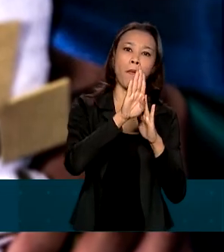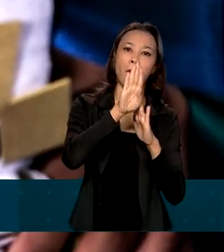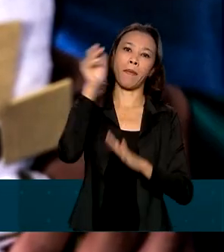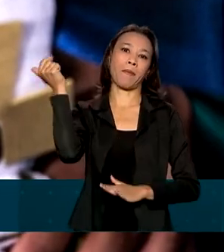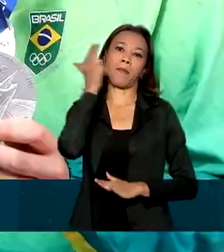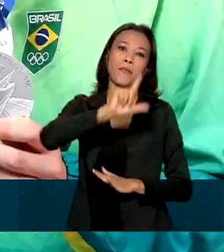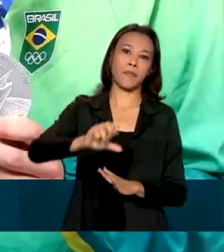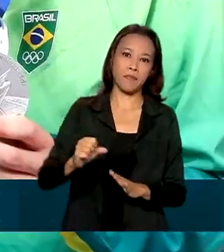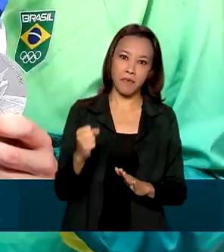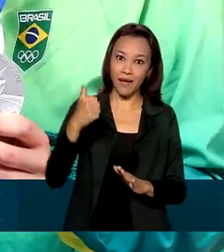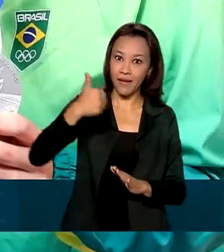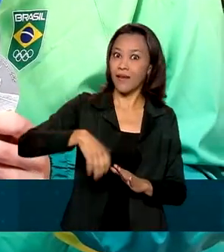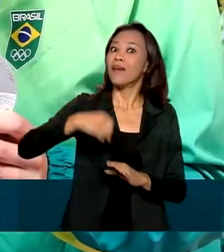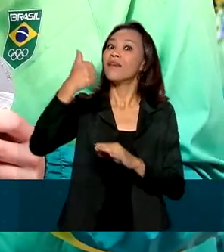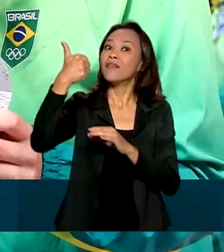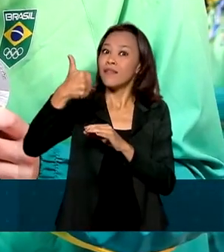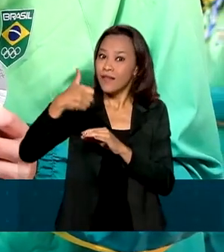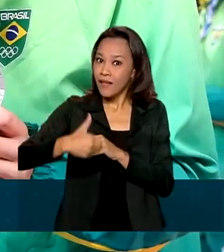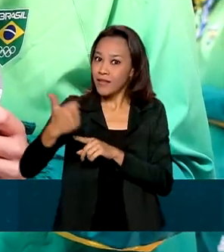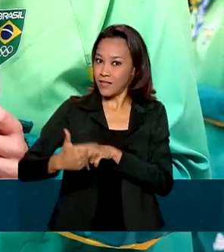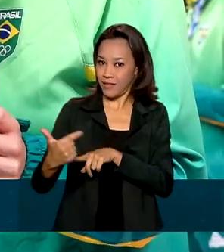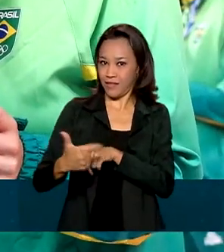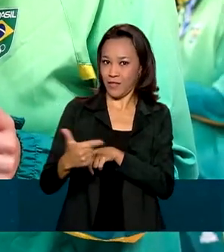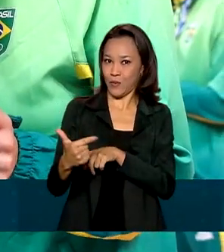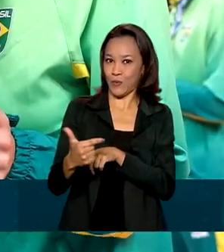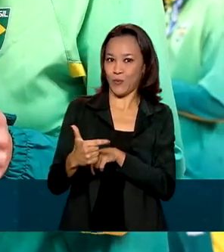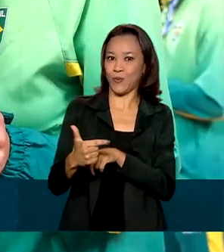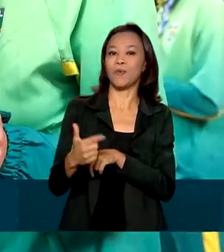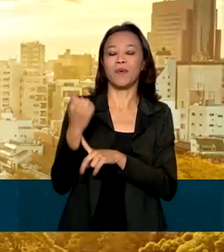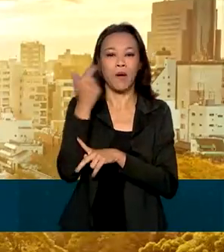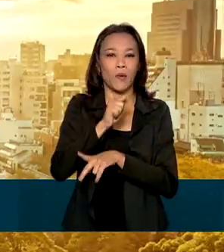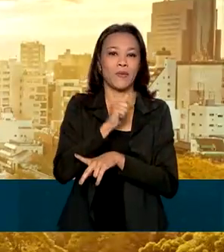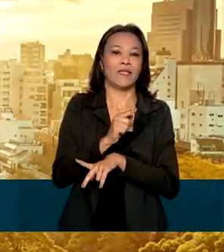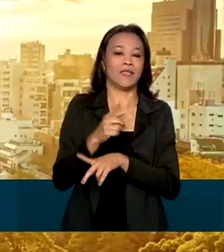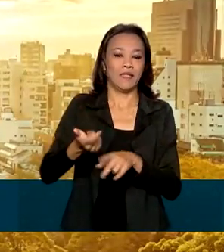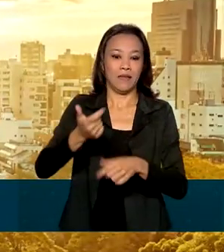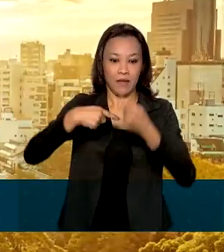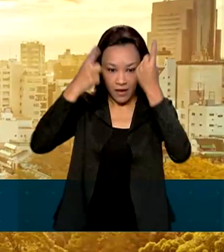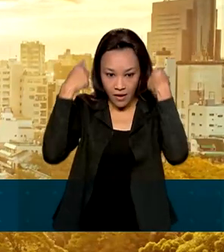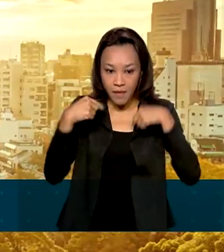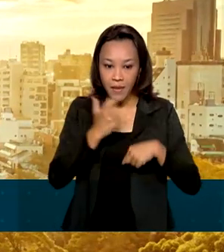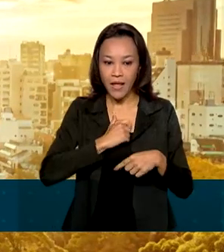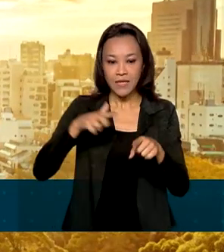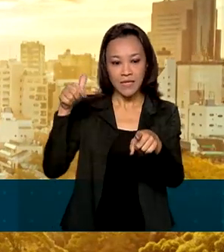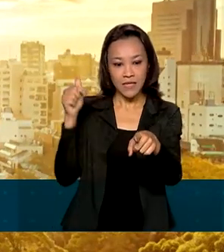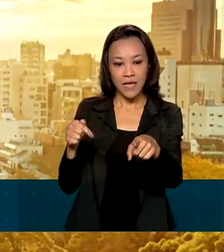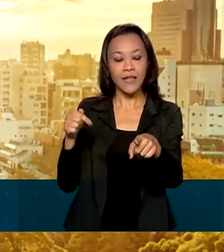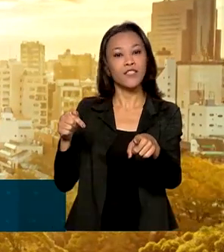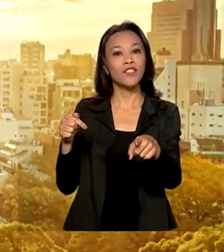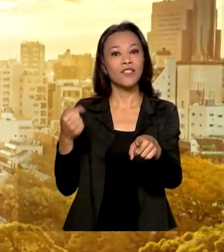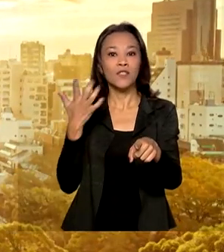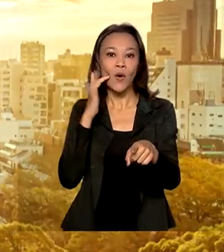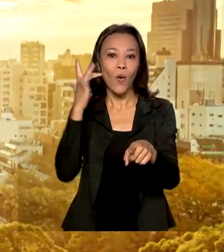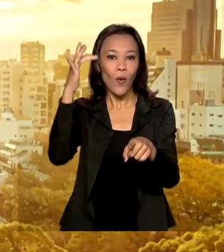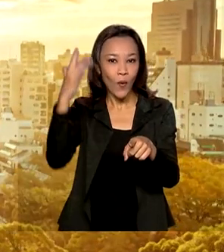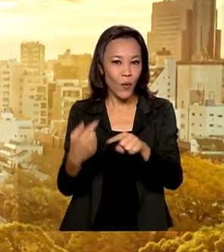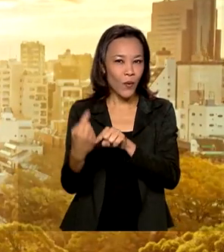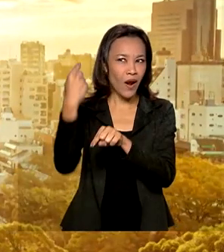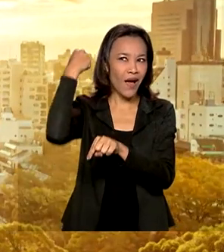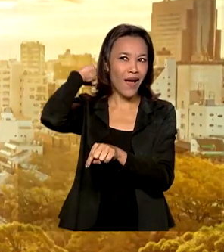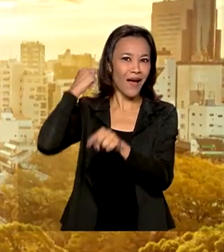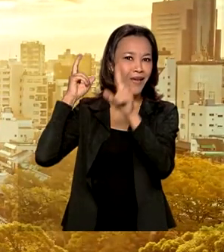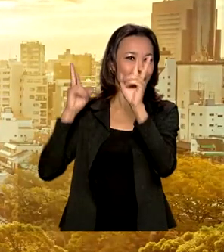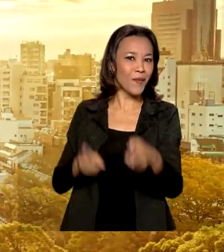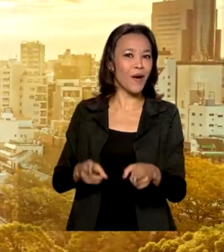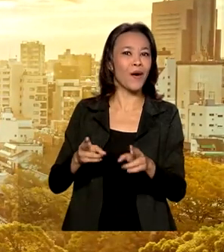Olimpíadas em 12º lugar no ranking geral de medalhas. Foram sete de ouro repetindo a marca das Olimpíadas